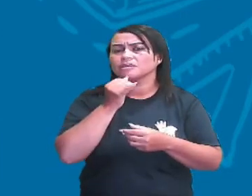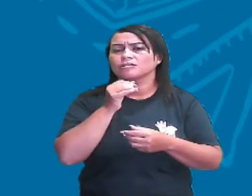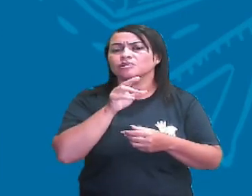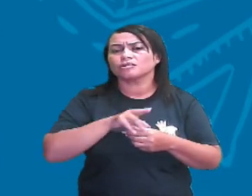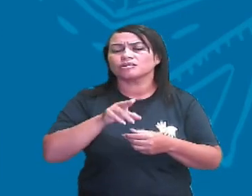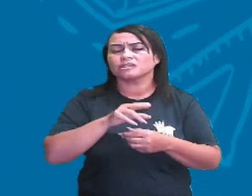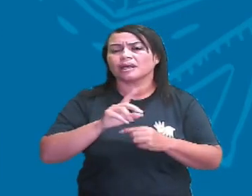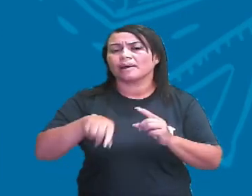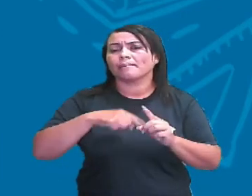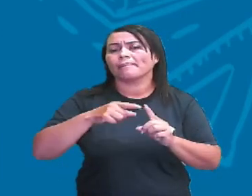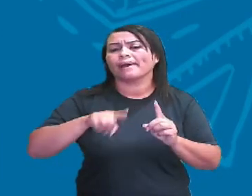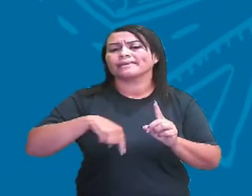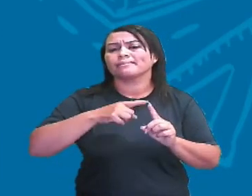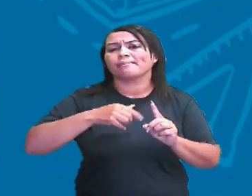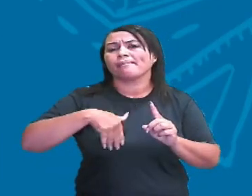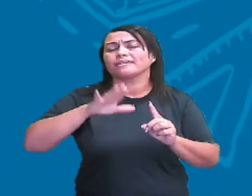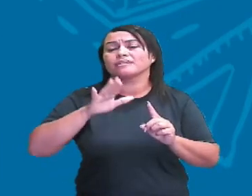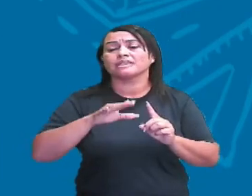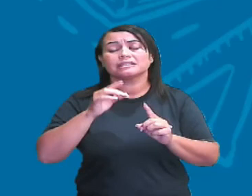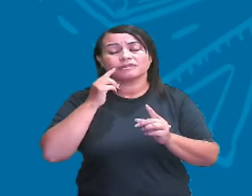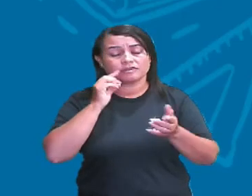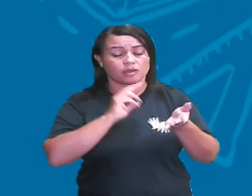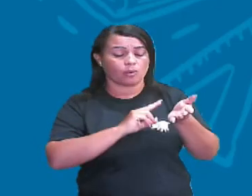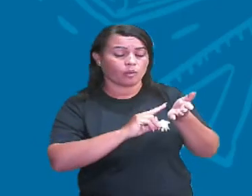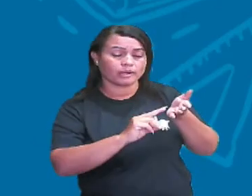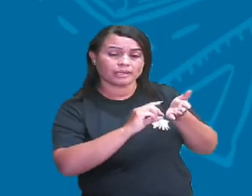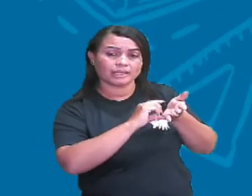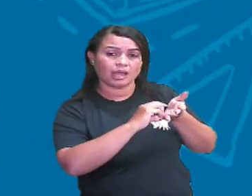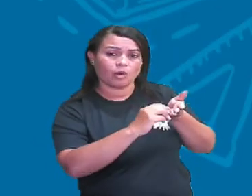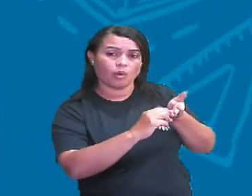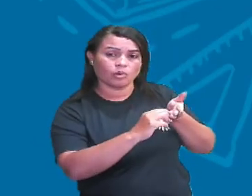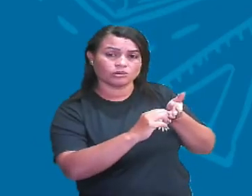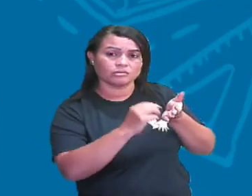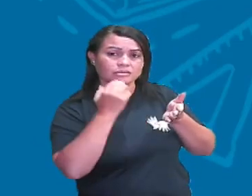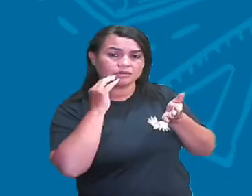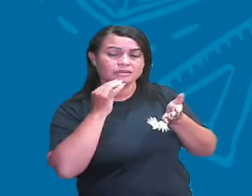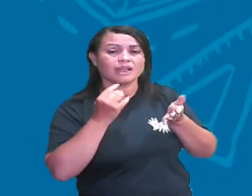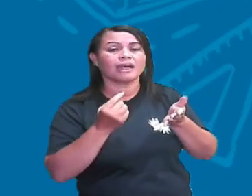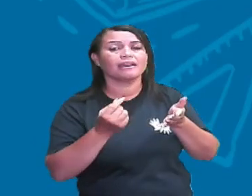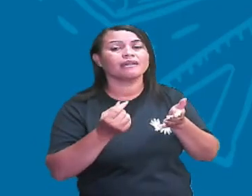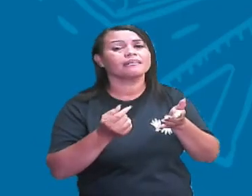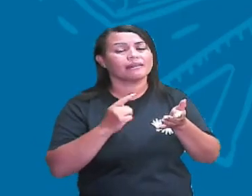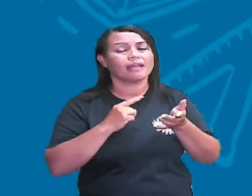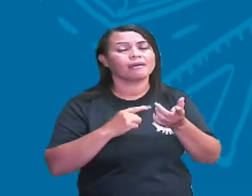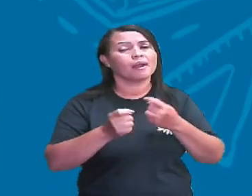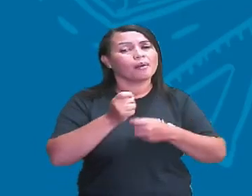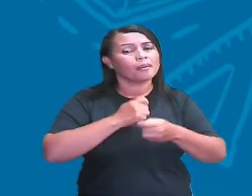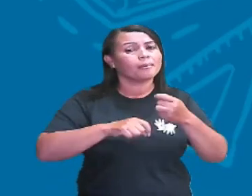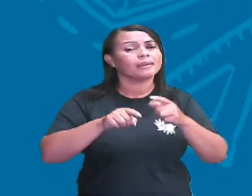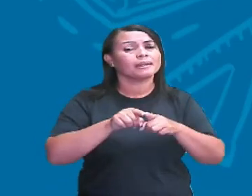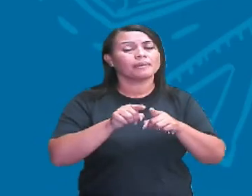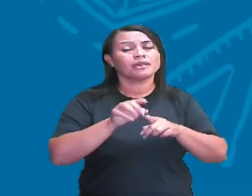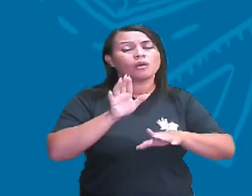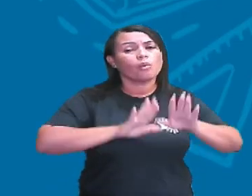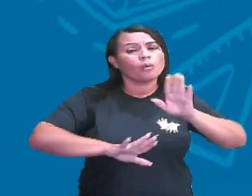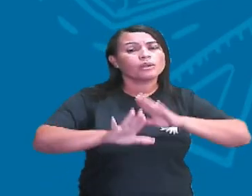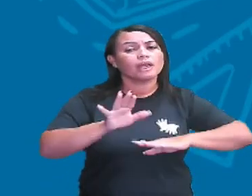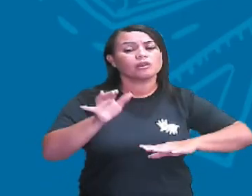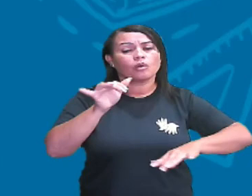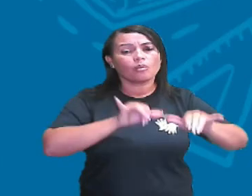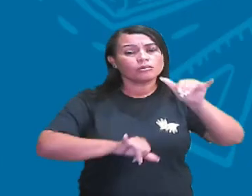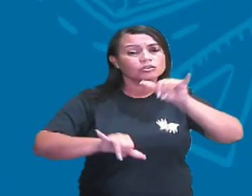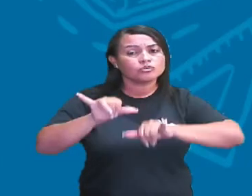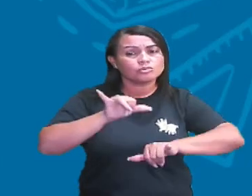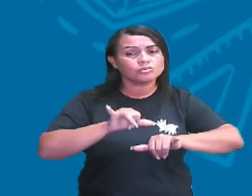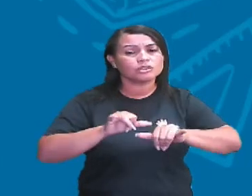E você utilizando a orientação do rótulo, você vai poder economizar mais aquele produto. Então, muito cuidado com a mistura de produtos de limpeza, tá